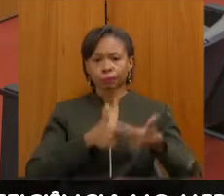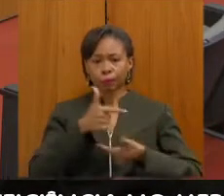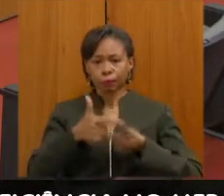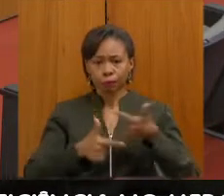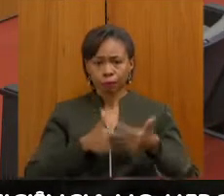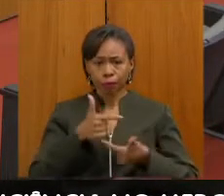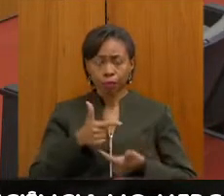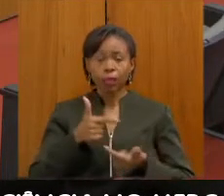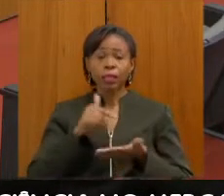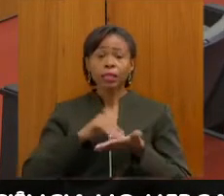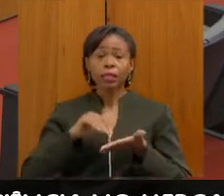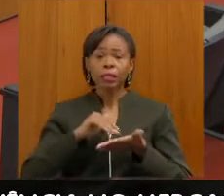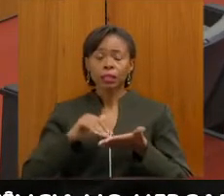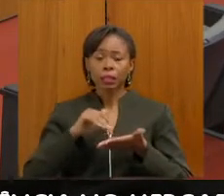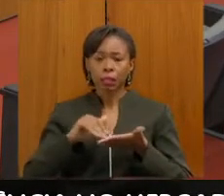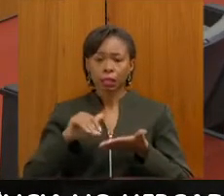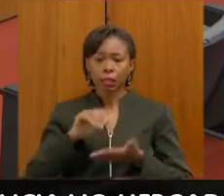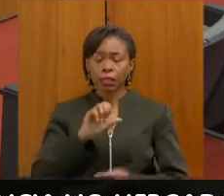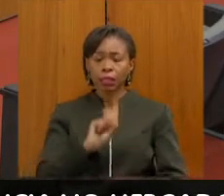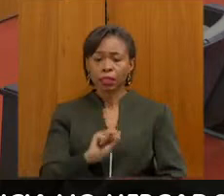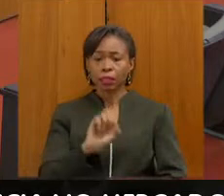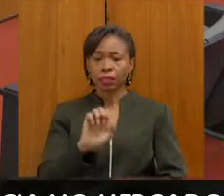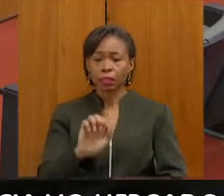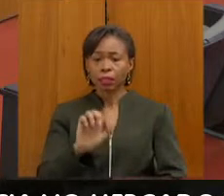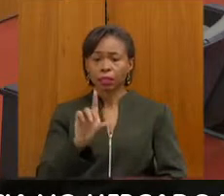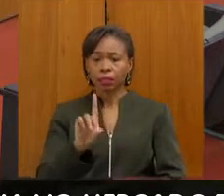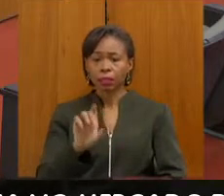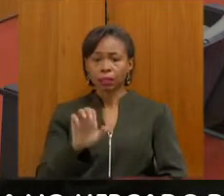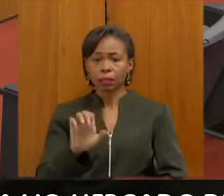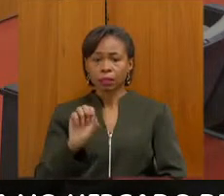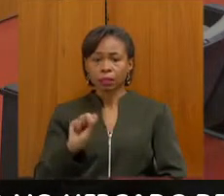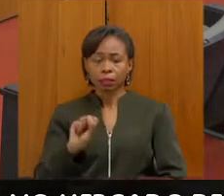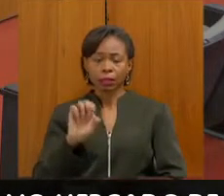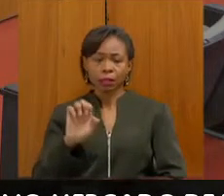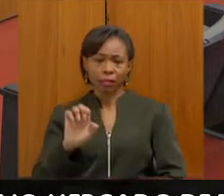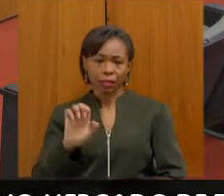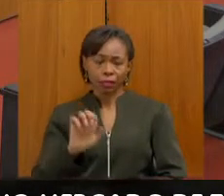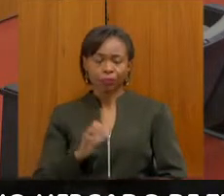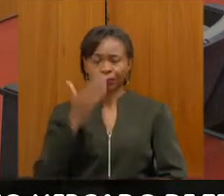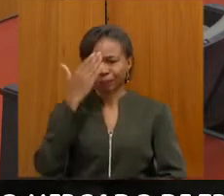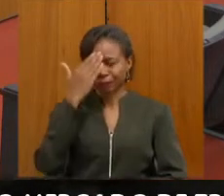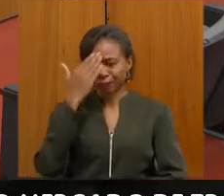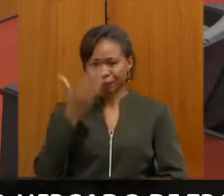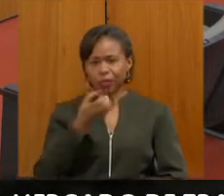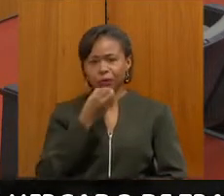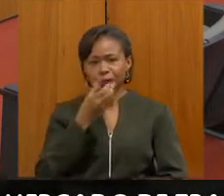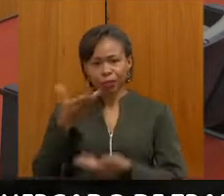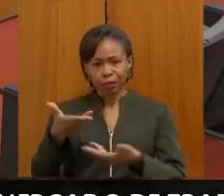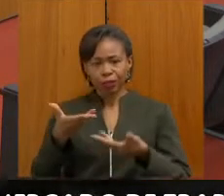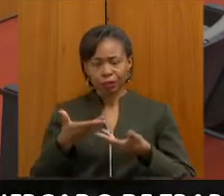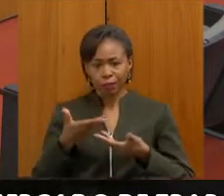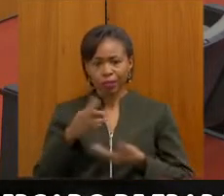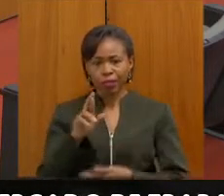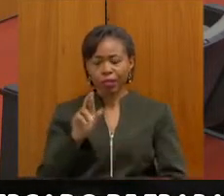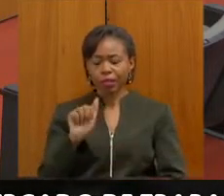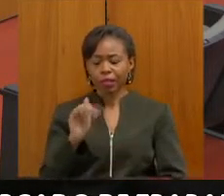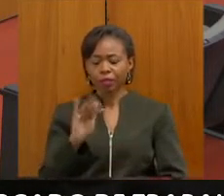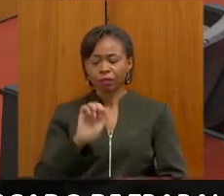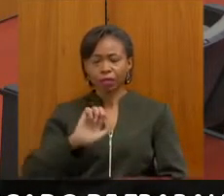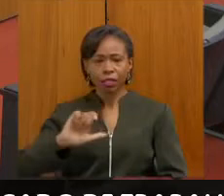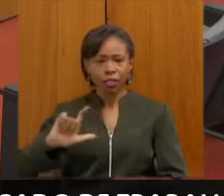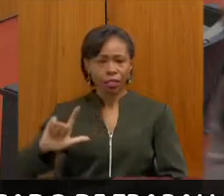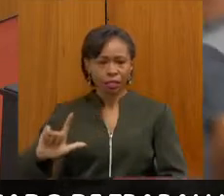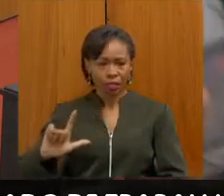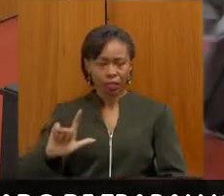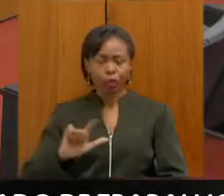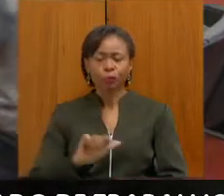Secretaria de Estado de Desenvolvimento Social da CEDES. Seja bem-vindo, Rafael. Muito obrigado pela presença. Então, a Subsecretaria